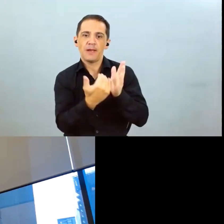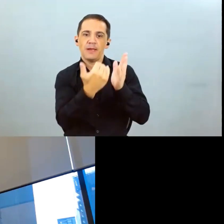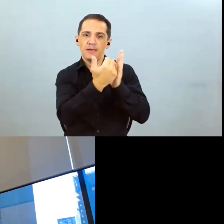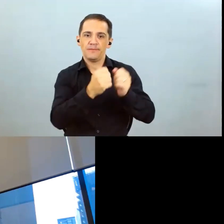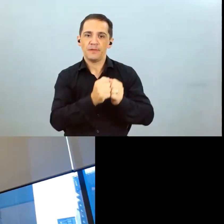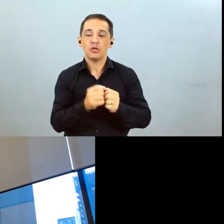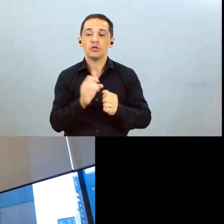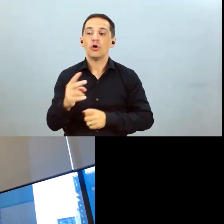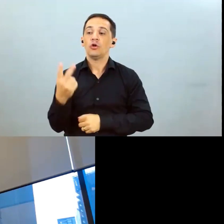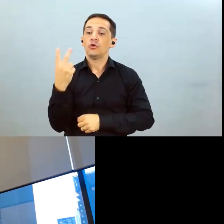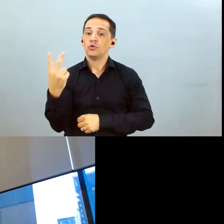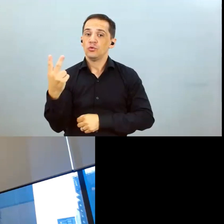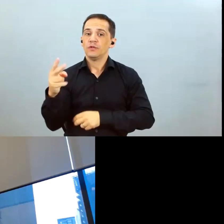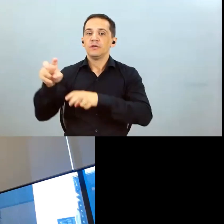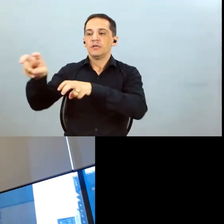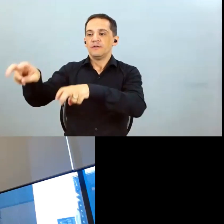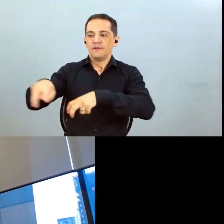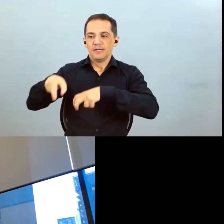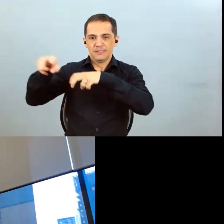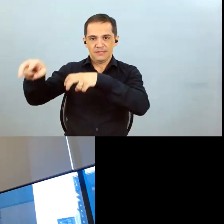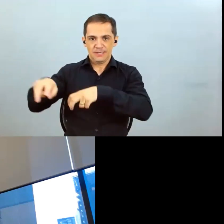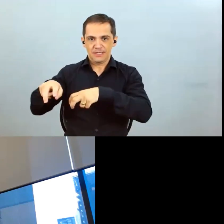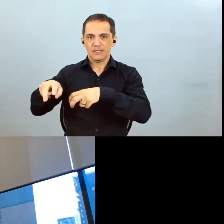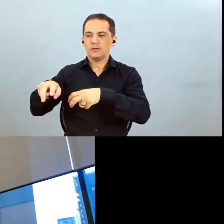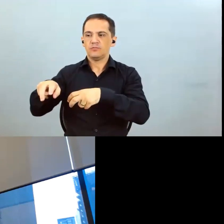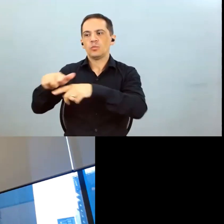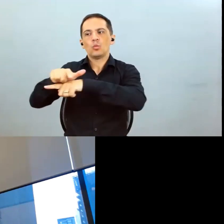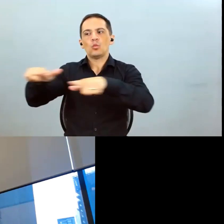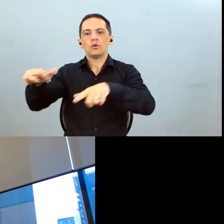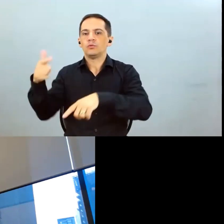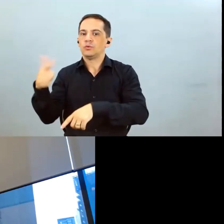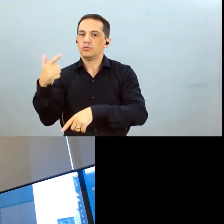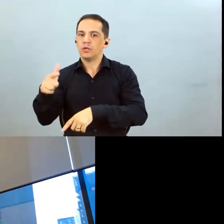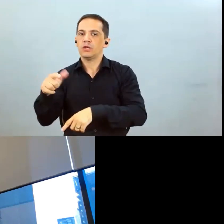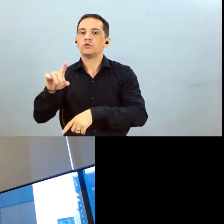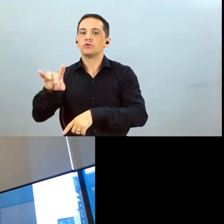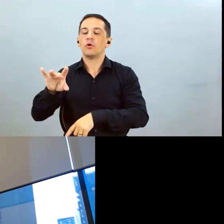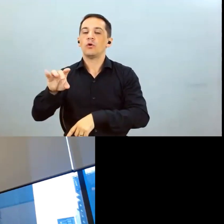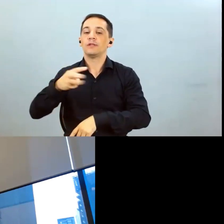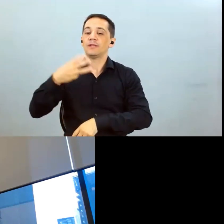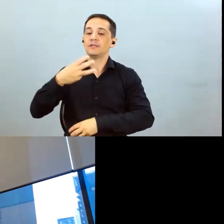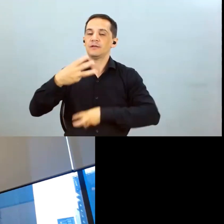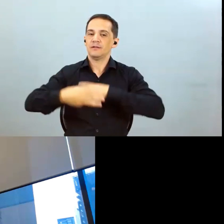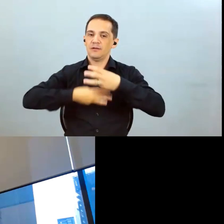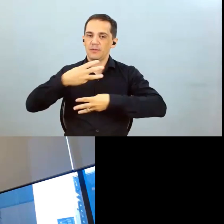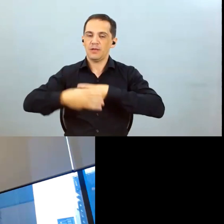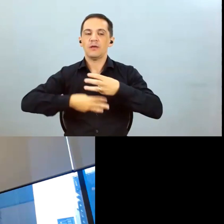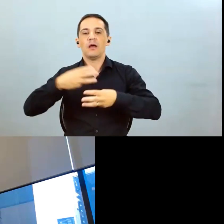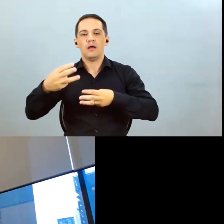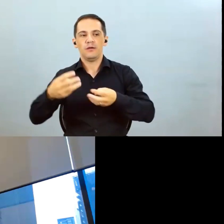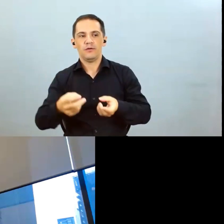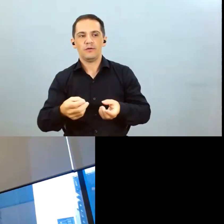gente entrega no terceiro ou coloca em silubeiro então que nós temos necessidade de investimento em armazenagem as demais fazendas ela está